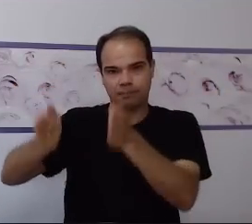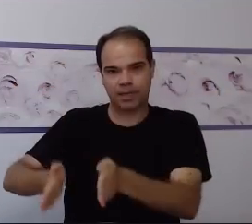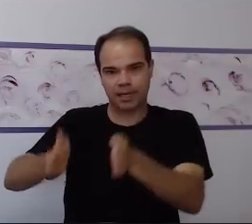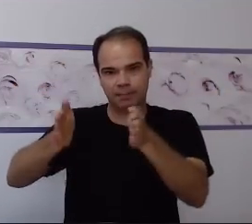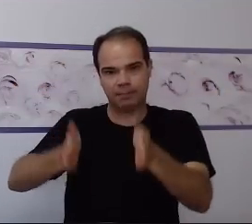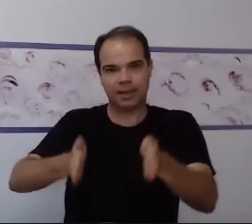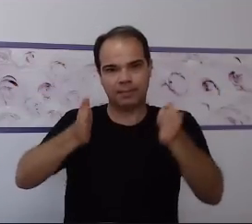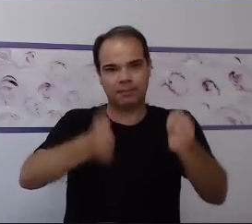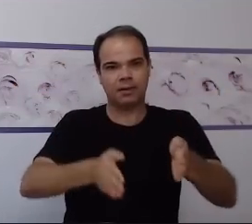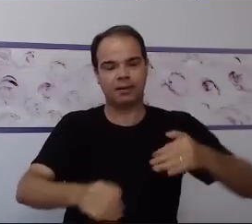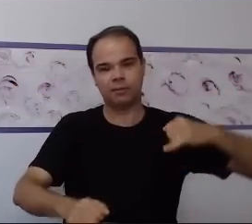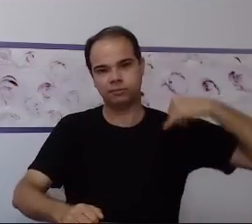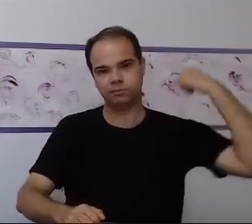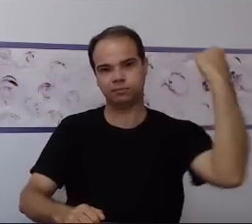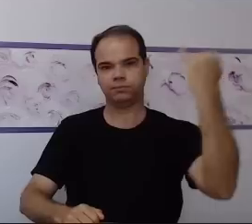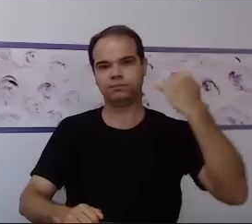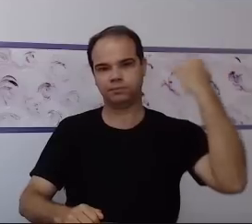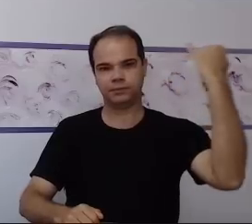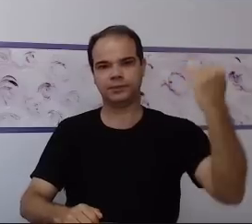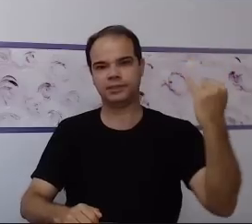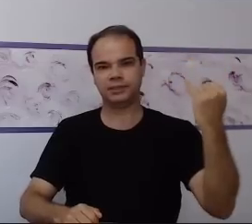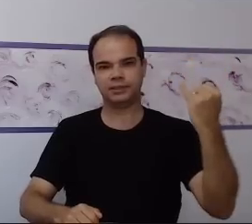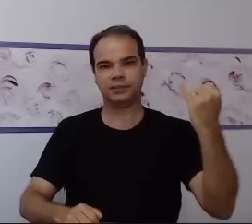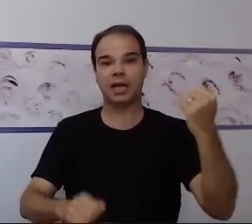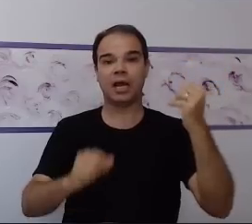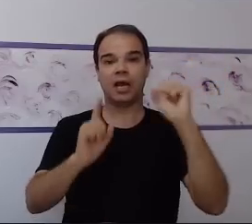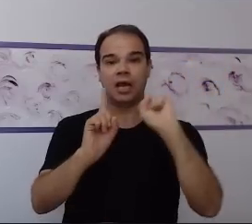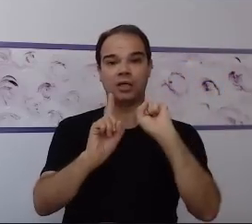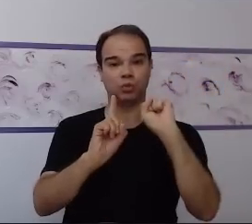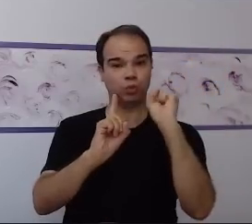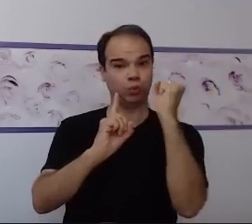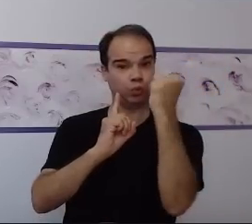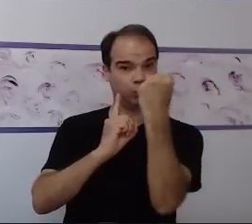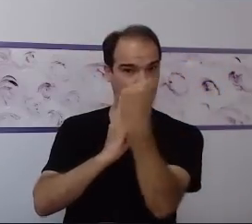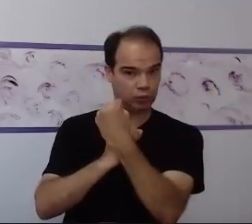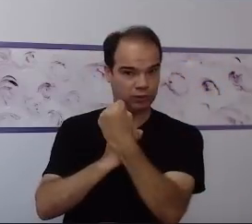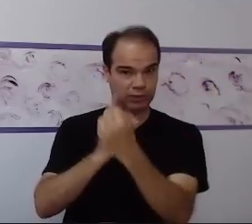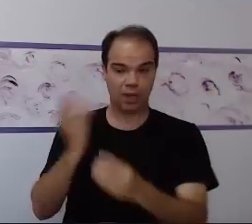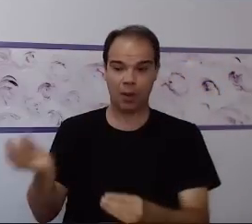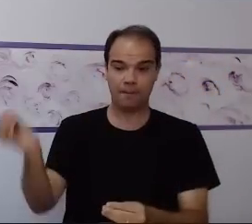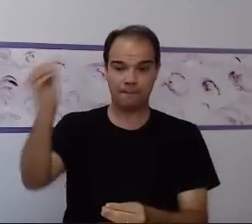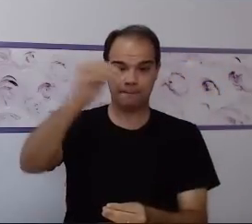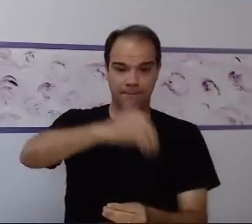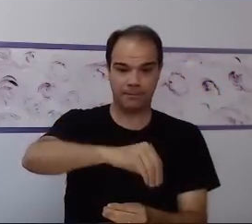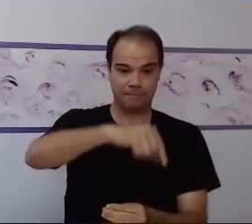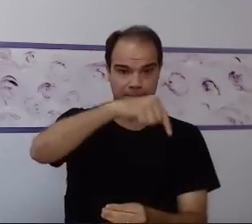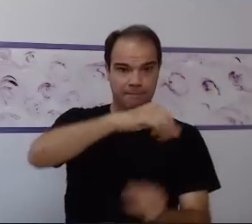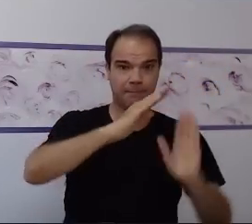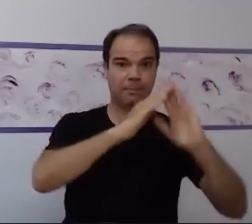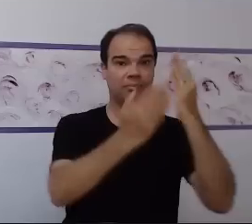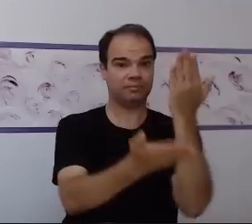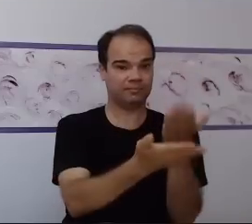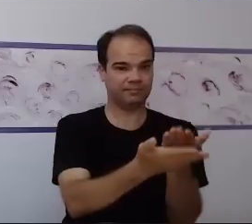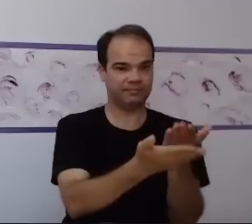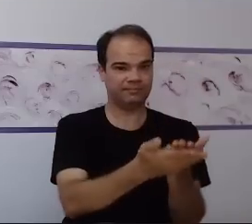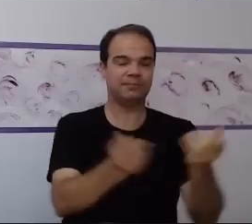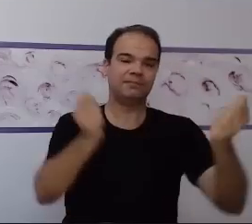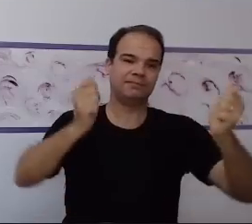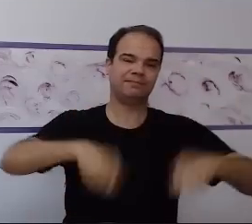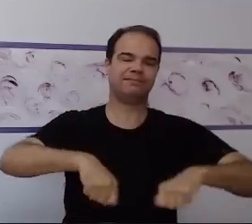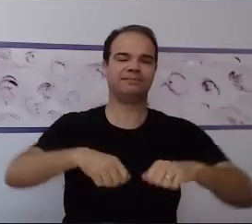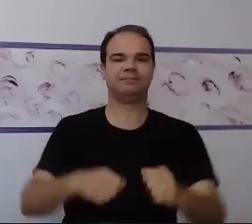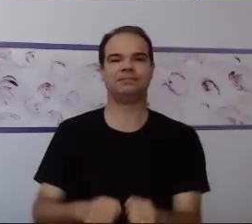para que ela possa estar inserida a contento dentro desse ambiente escolar. Olha só que bacana, né? É bem